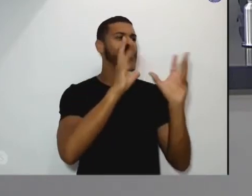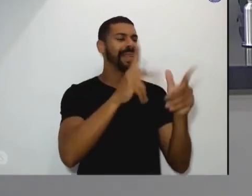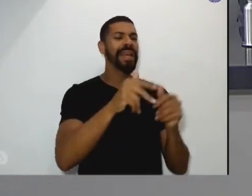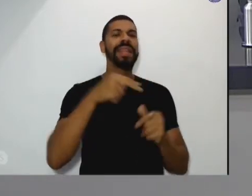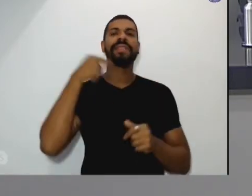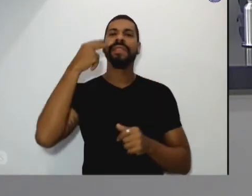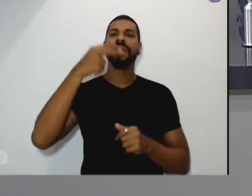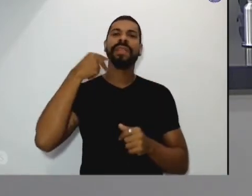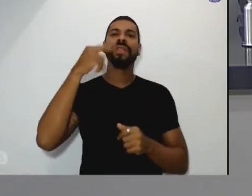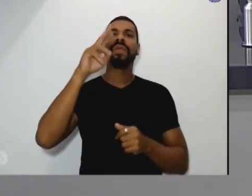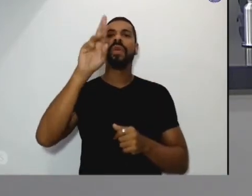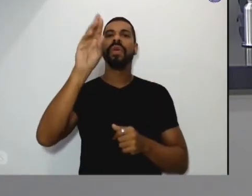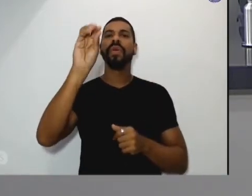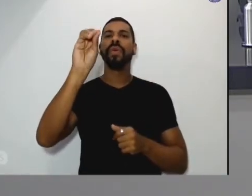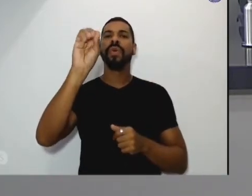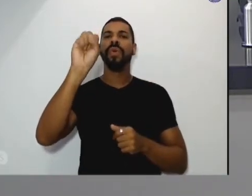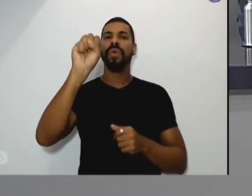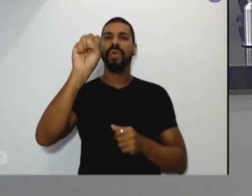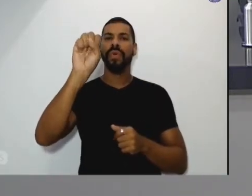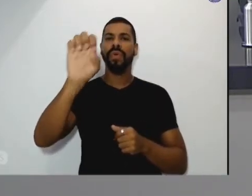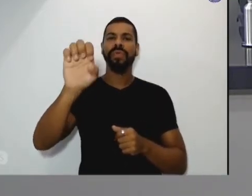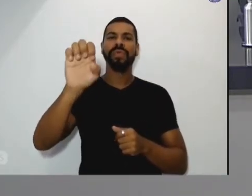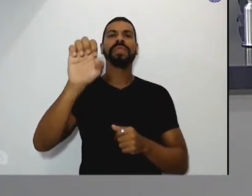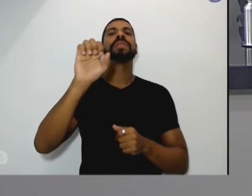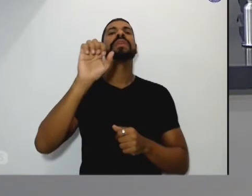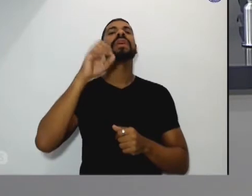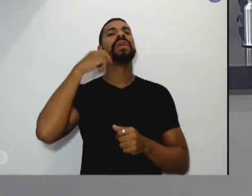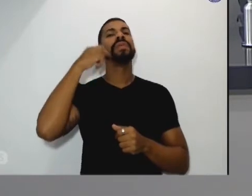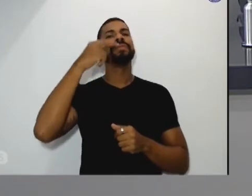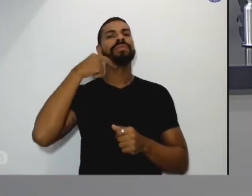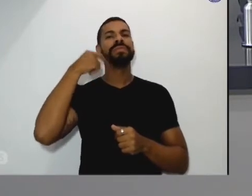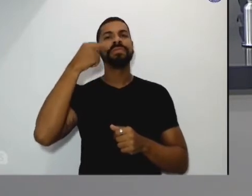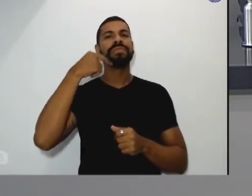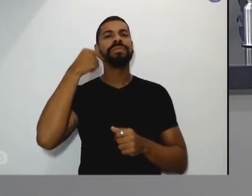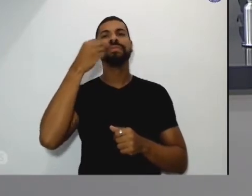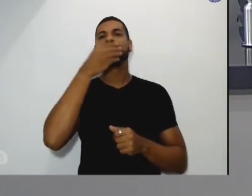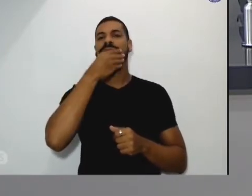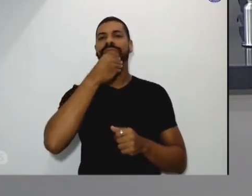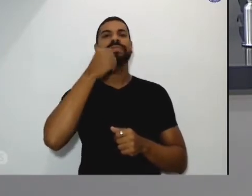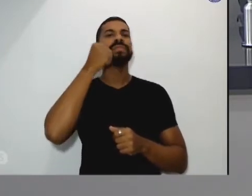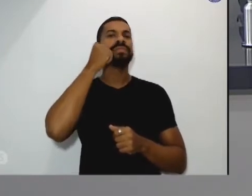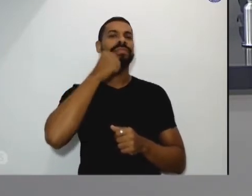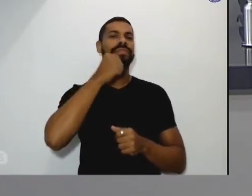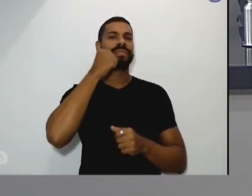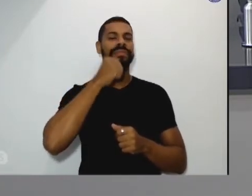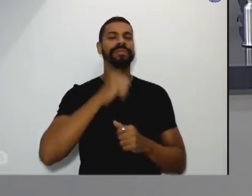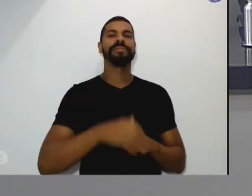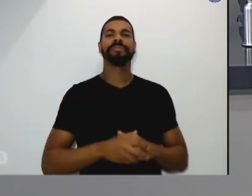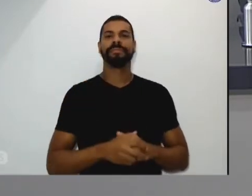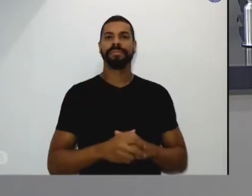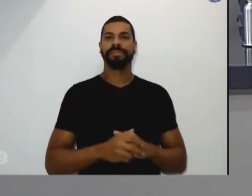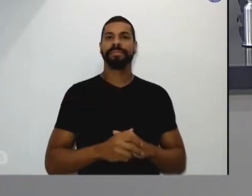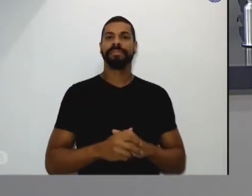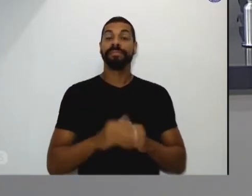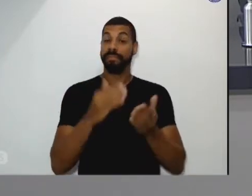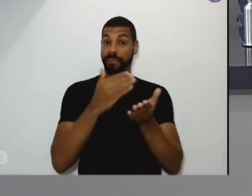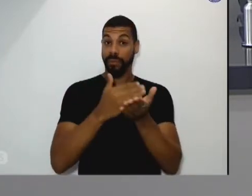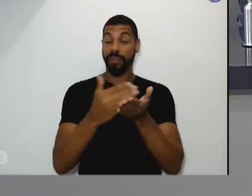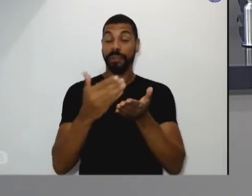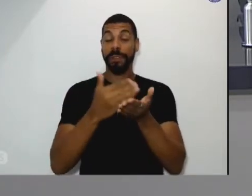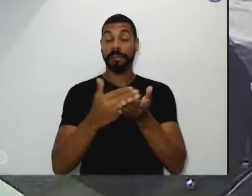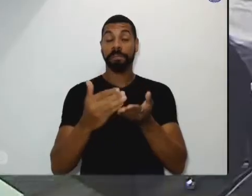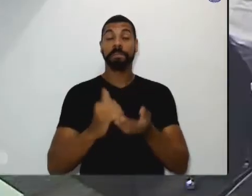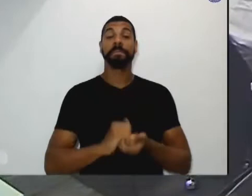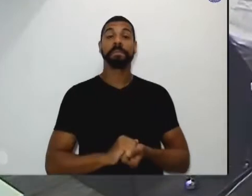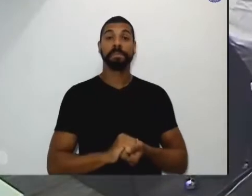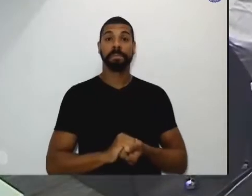Carlos Trigo vereador Sargento Laudo vereador Zé Fernandes e vereador Isaías Colino então vamos dar prosseguimento fica